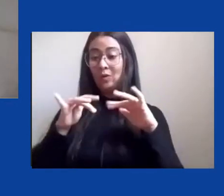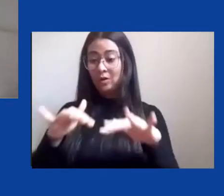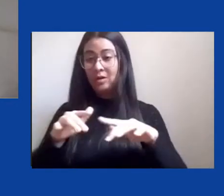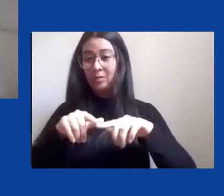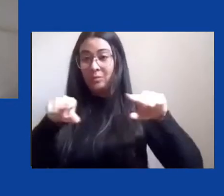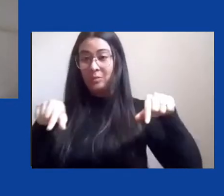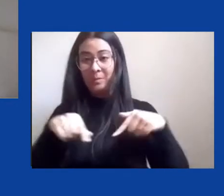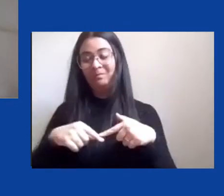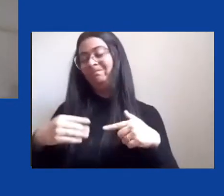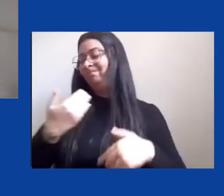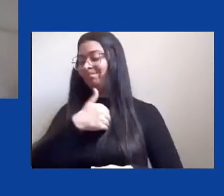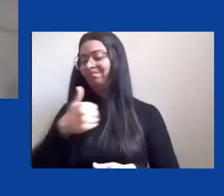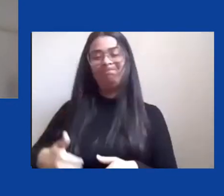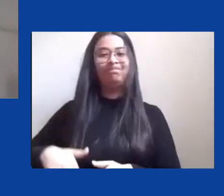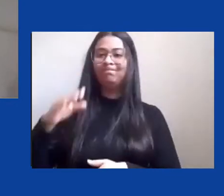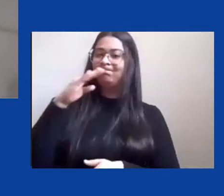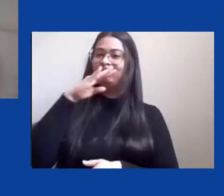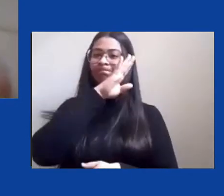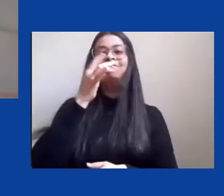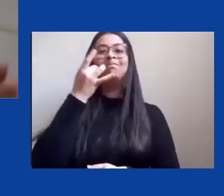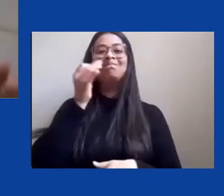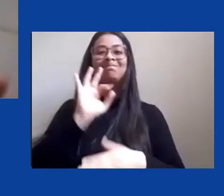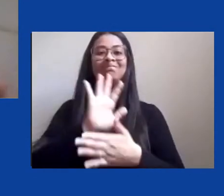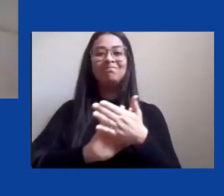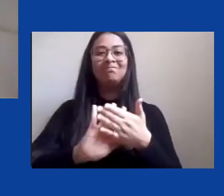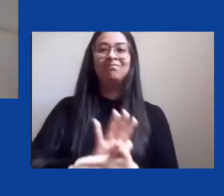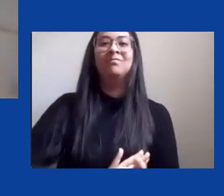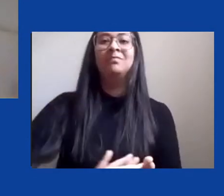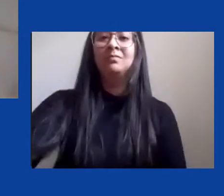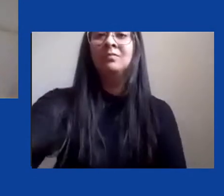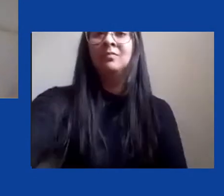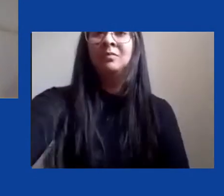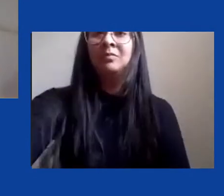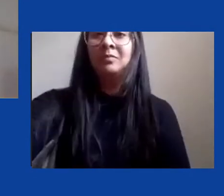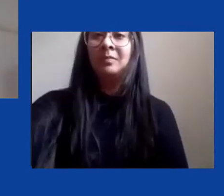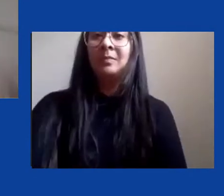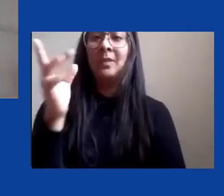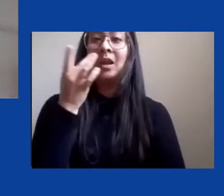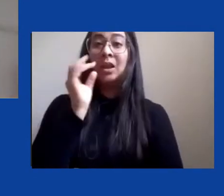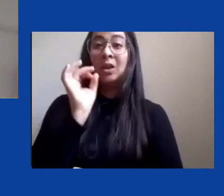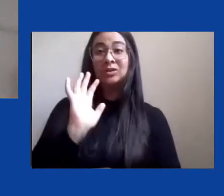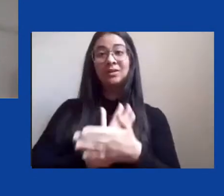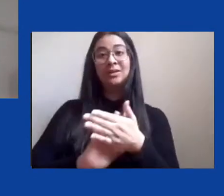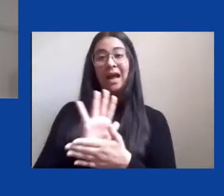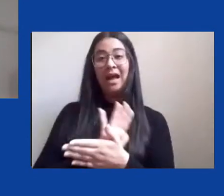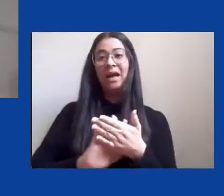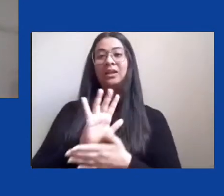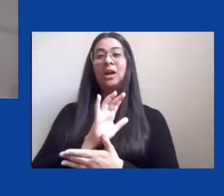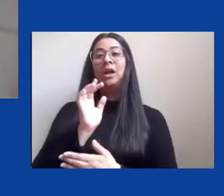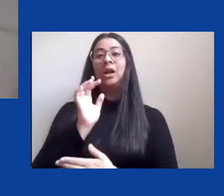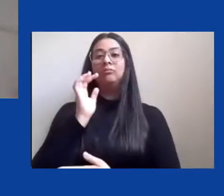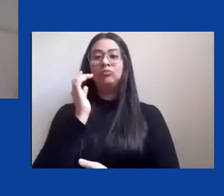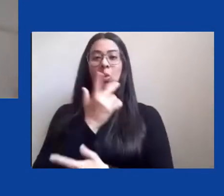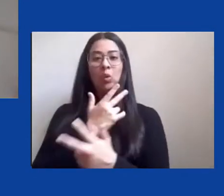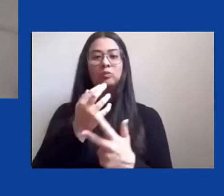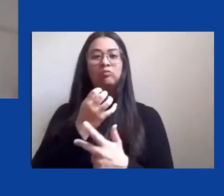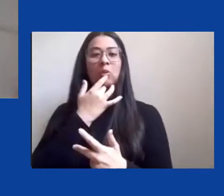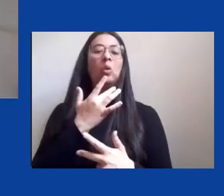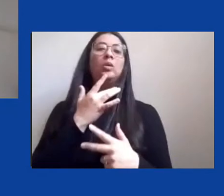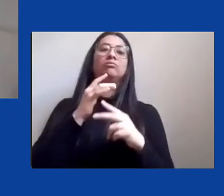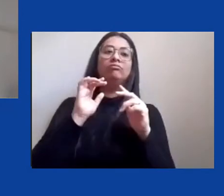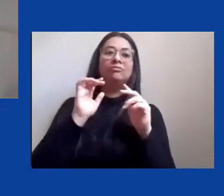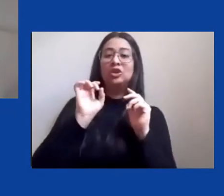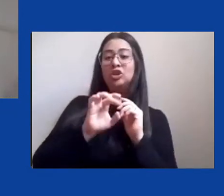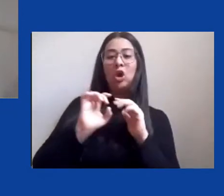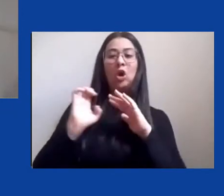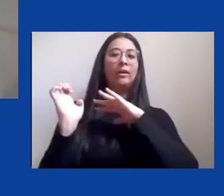conseguiu atender a nenhum segmento da população brasileira a não ser o agronegócio a não ser as empresas